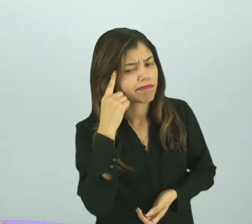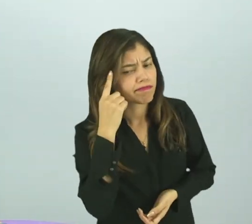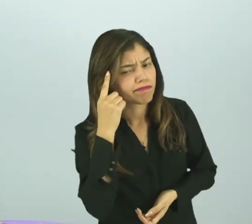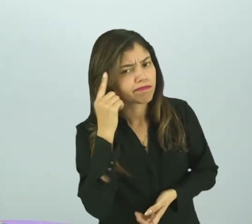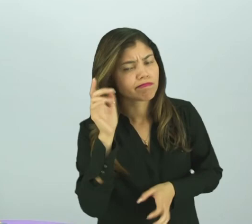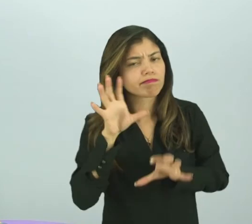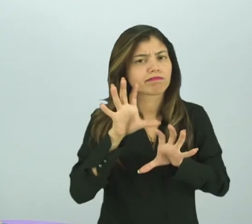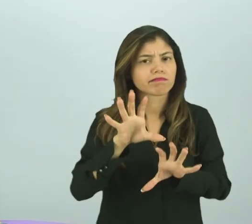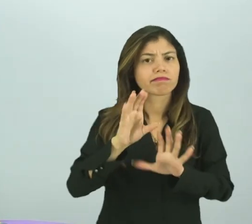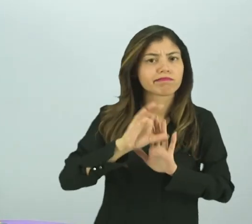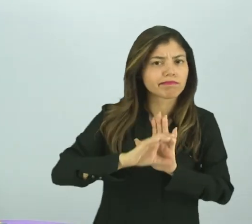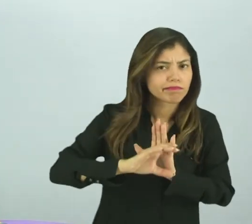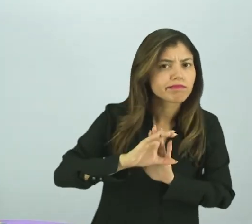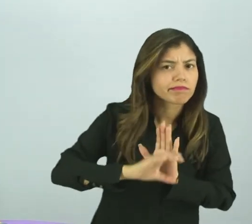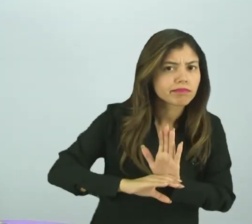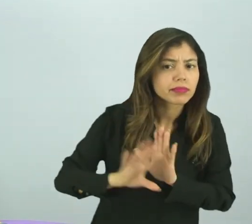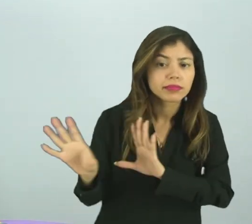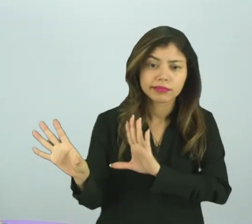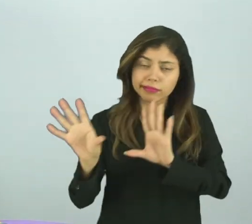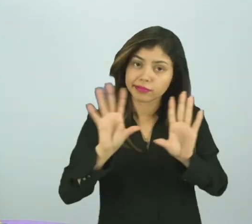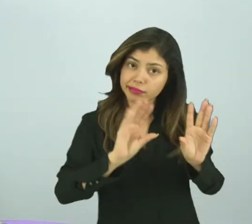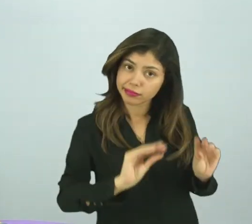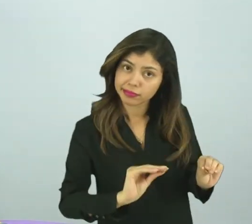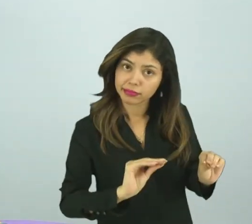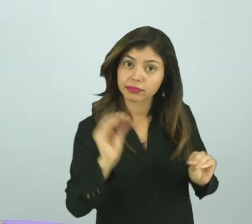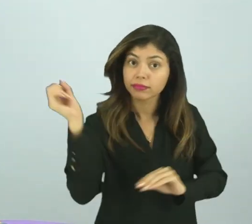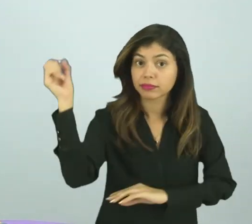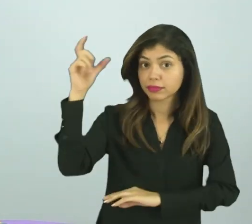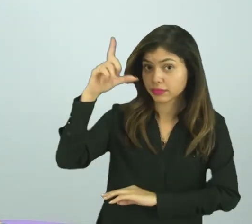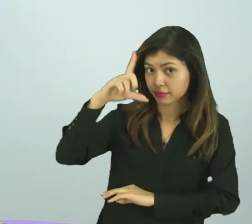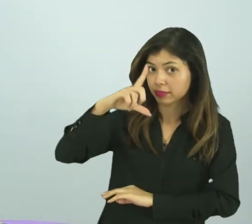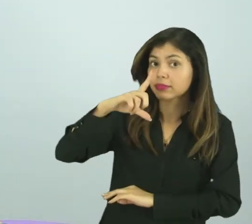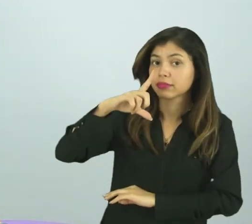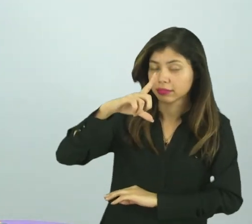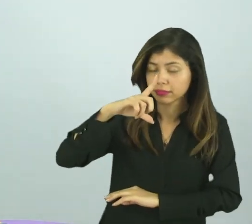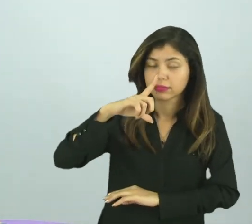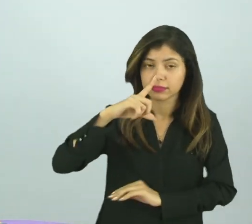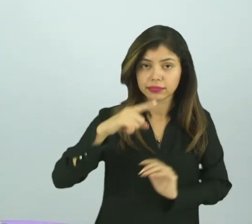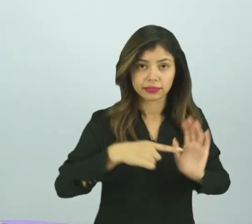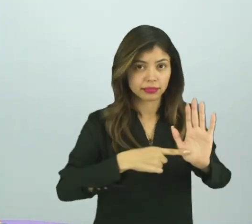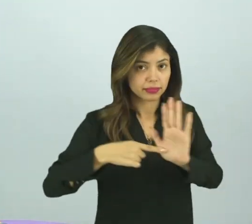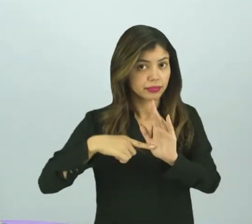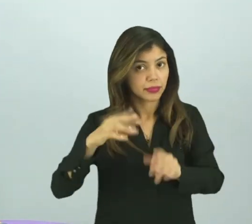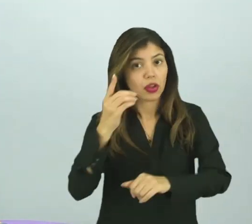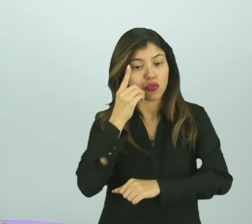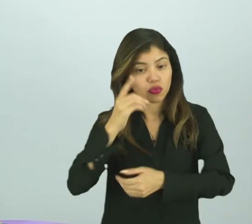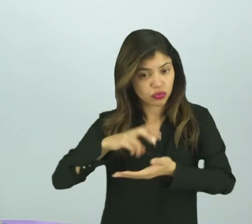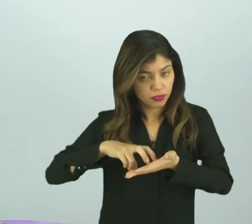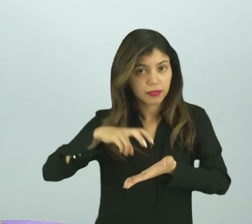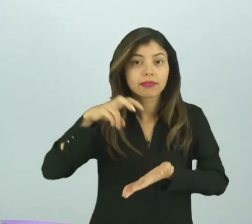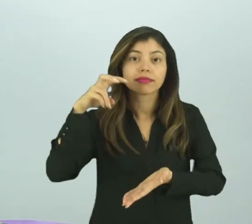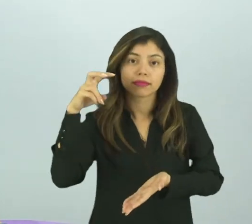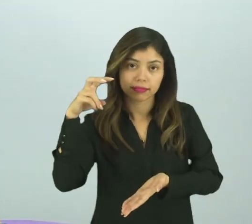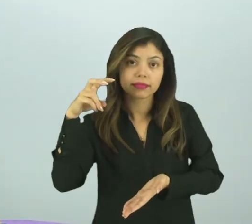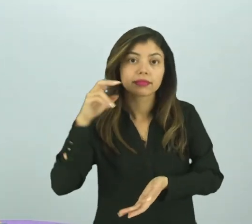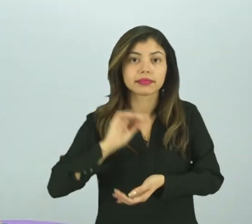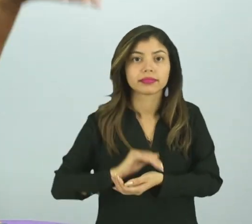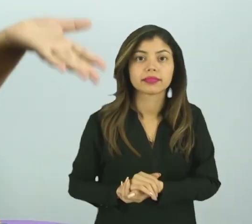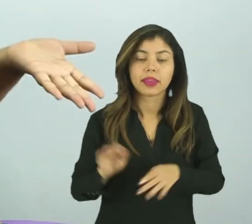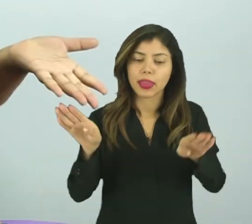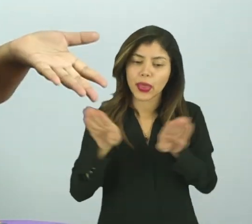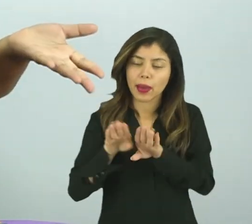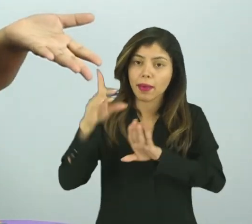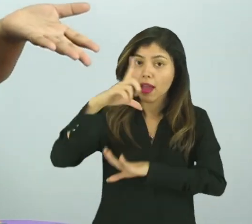sobre isso eu trouxe o sol que representa o dia e eu trouxe também